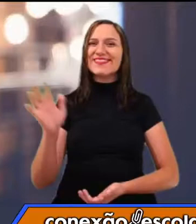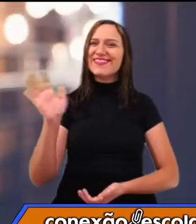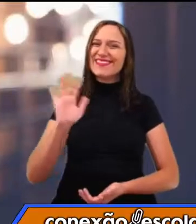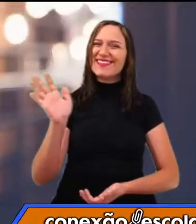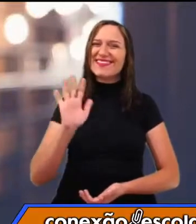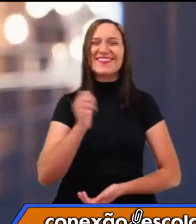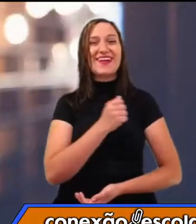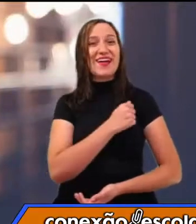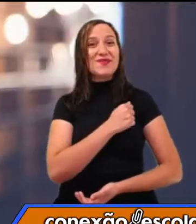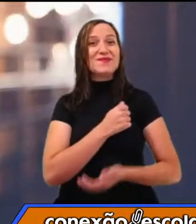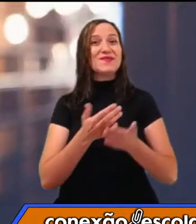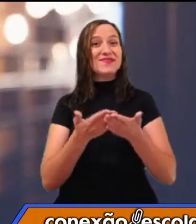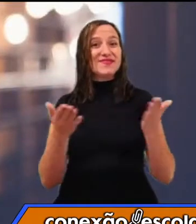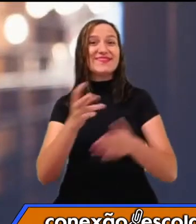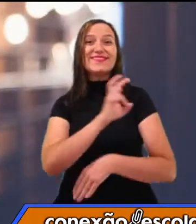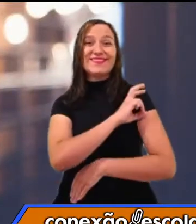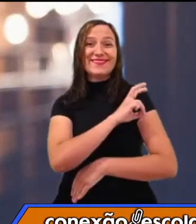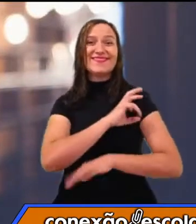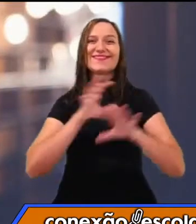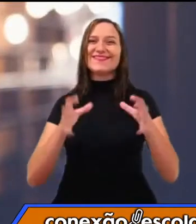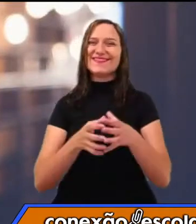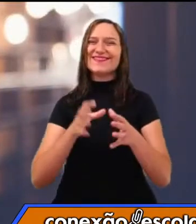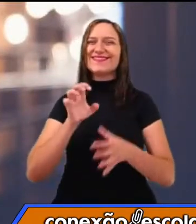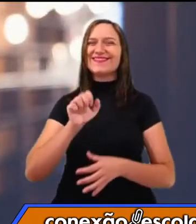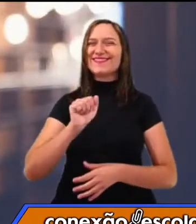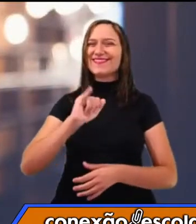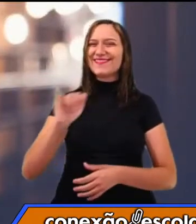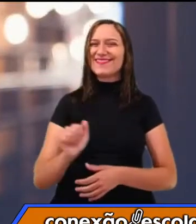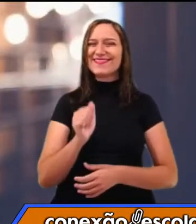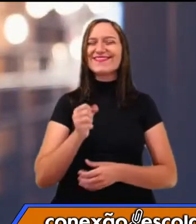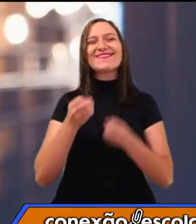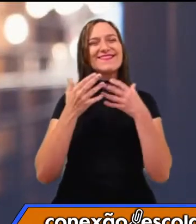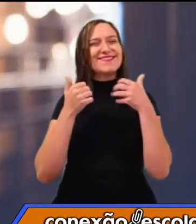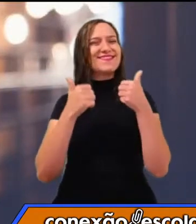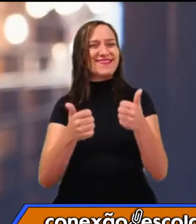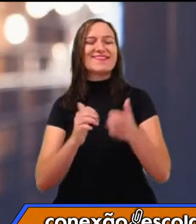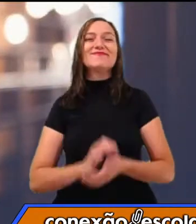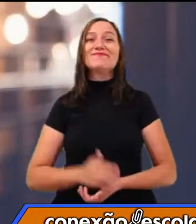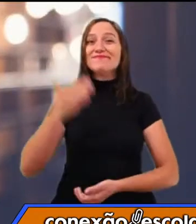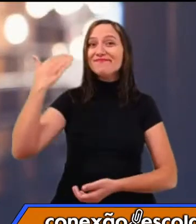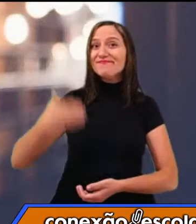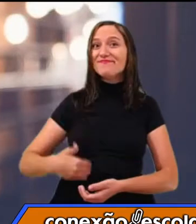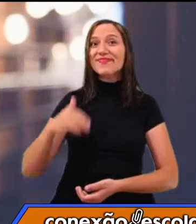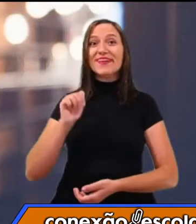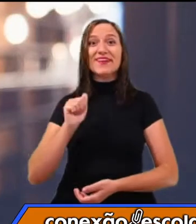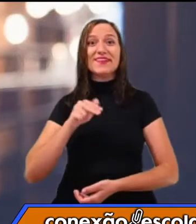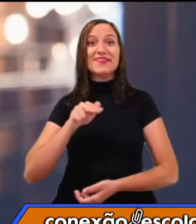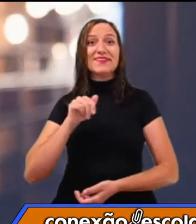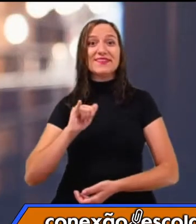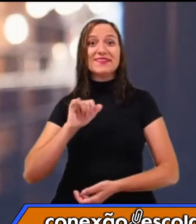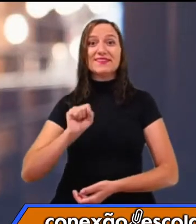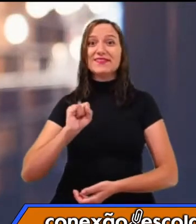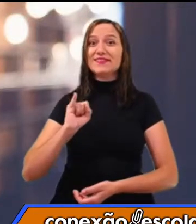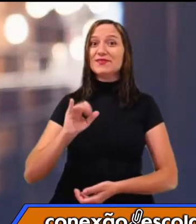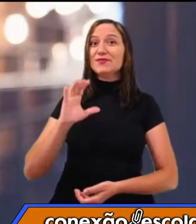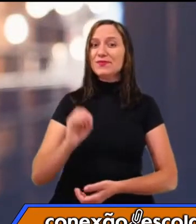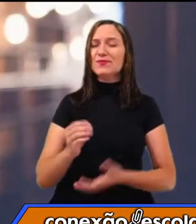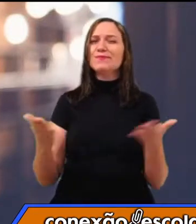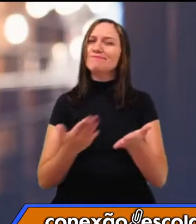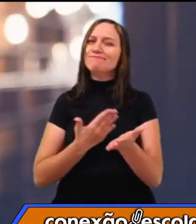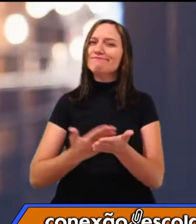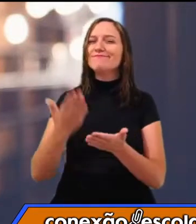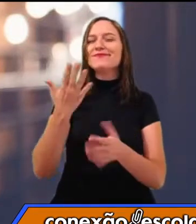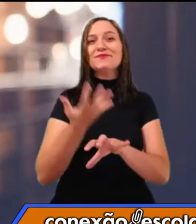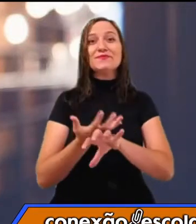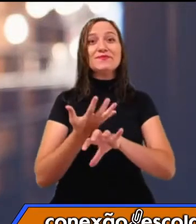Olá estudantes da quinta série da Eaja, tudo bem? Eu sou a Anísio Filho e estamos começando mais uma aula de história.